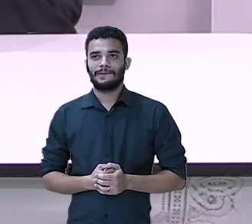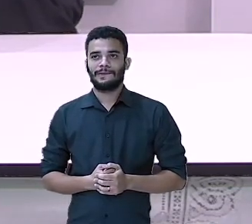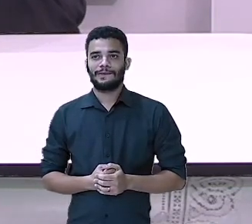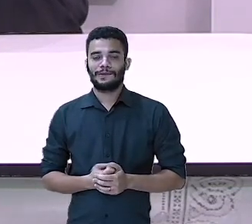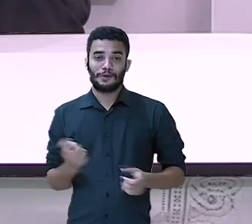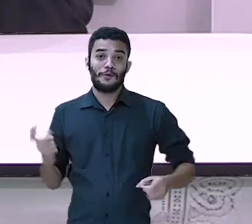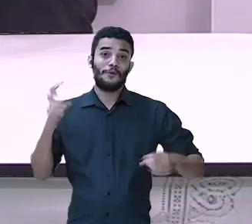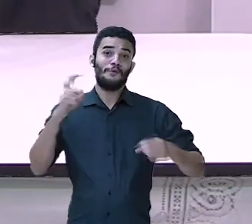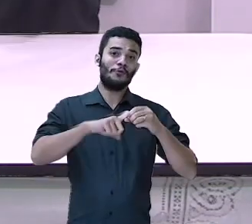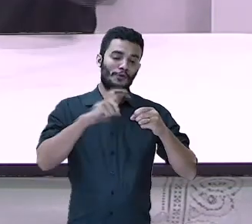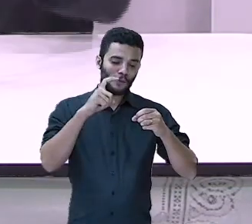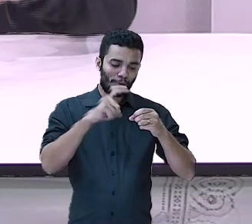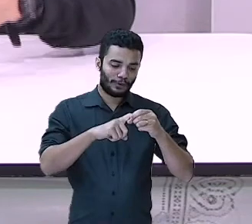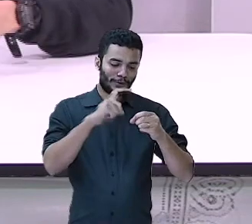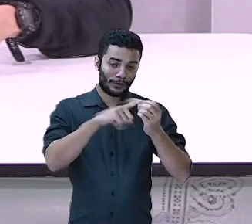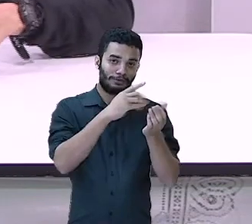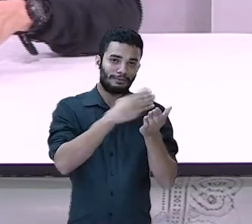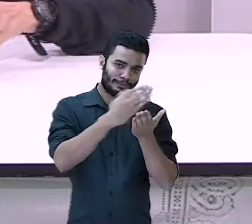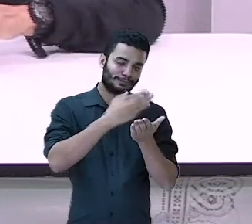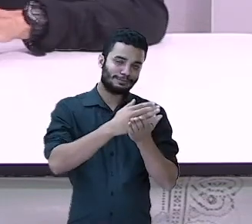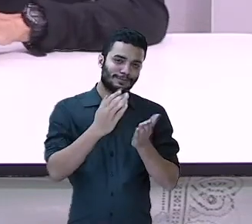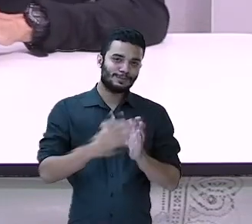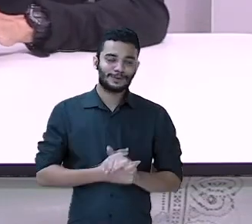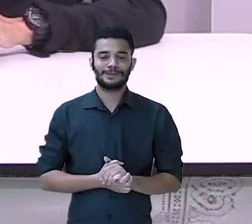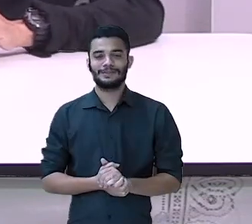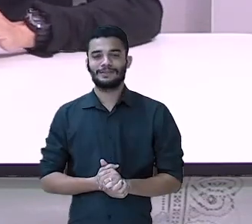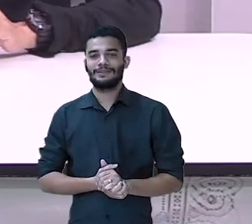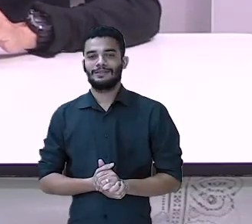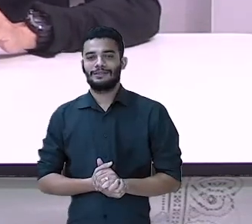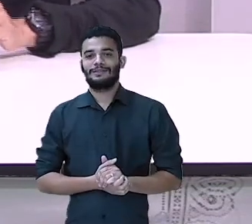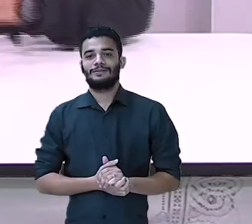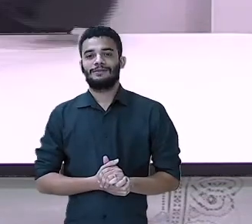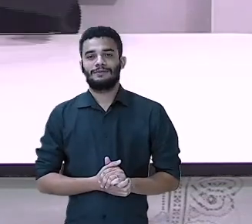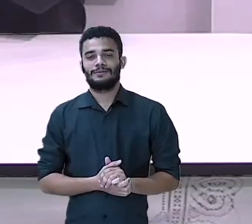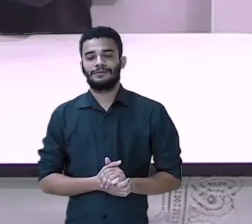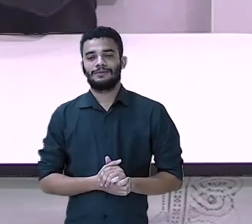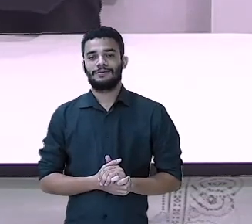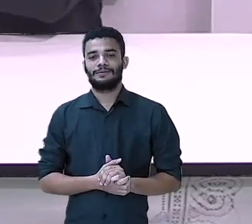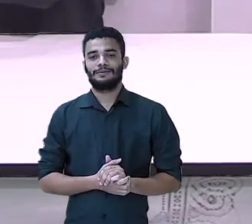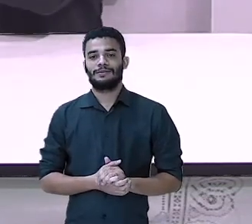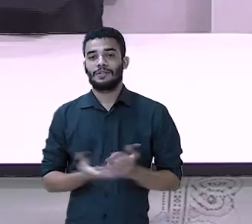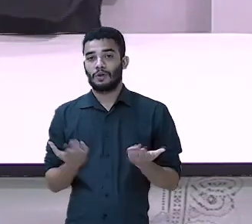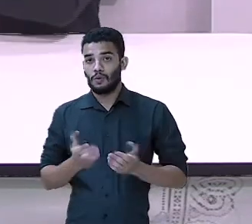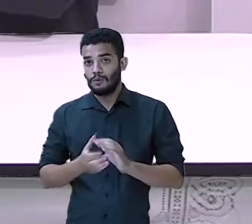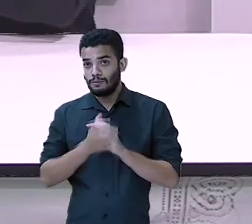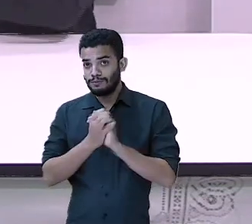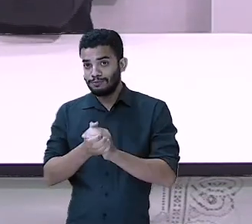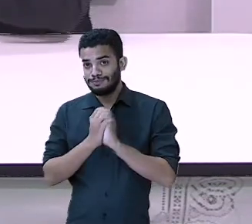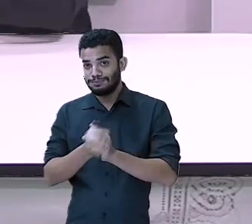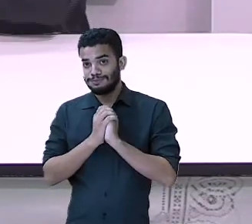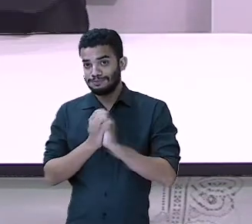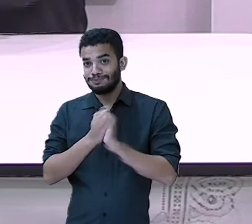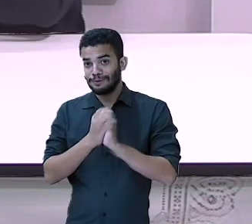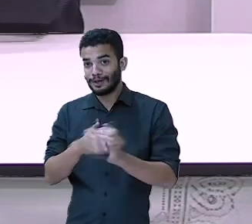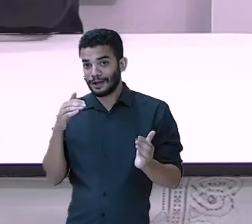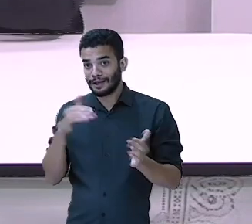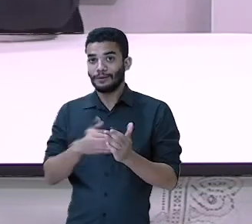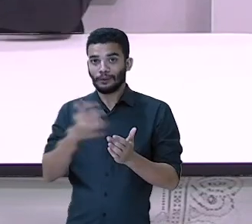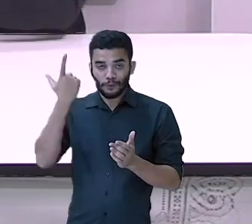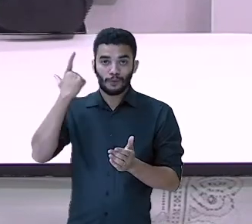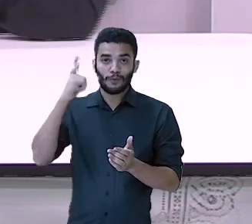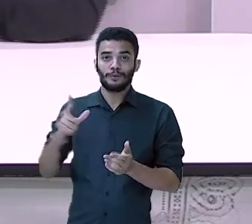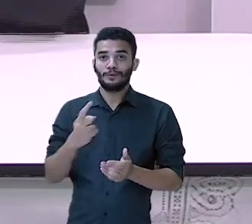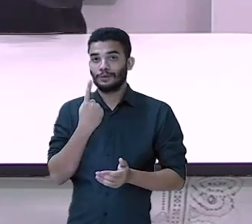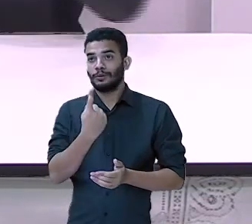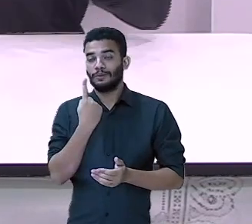Volte ao início. Voltei. Eu vou jogar até sair o número um,